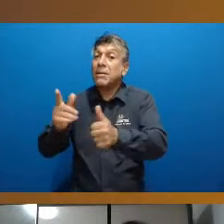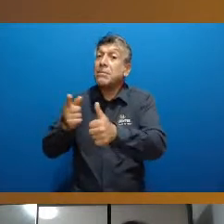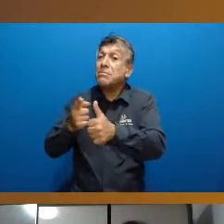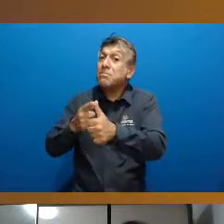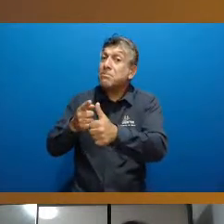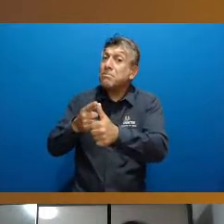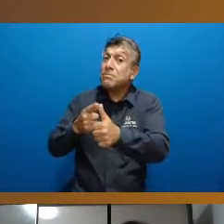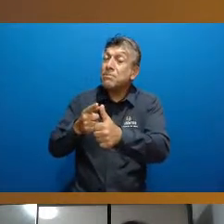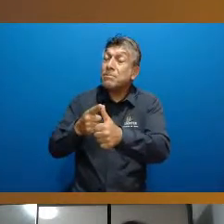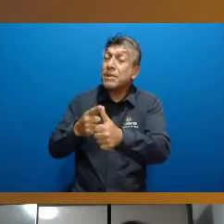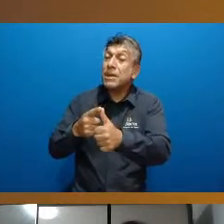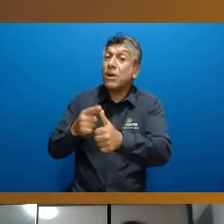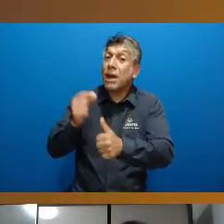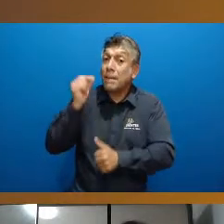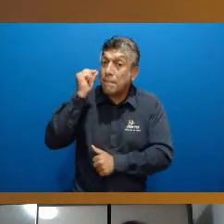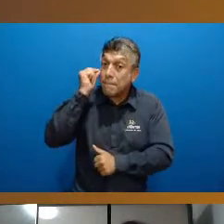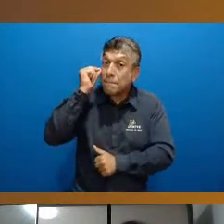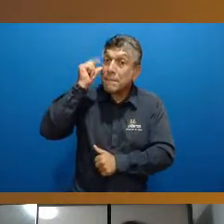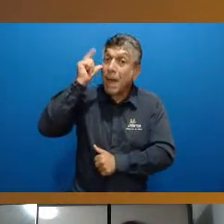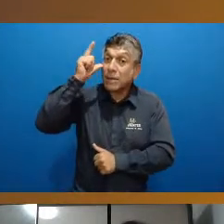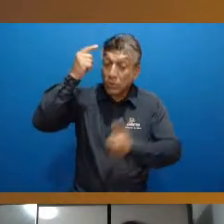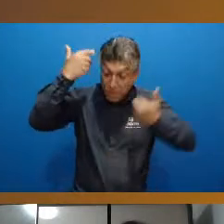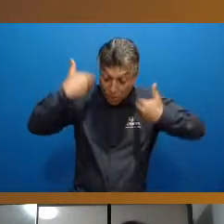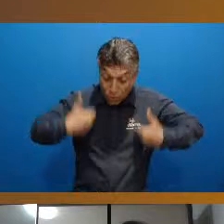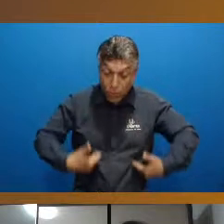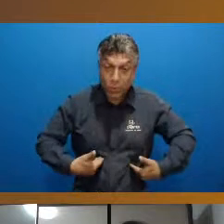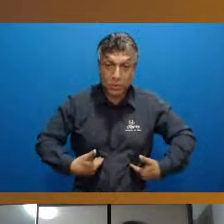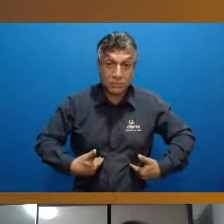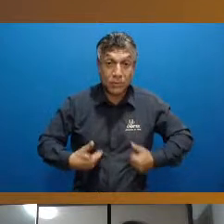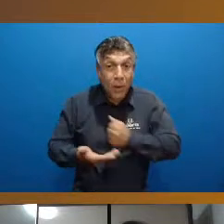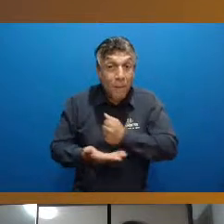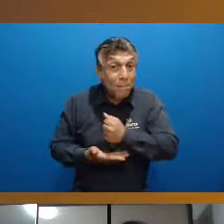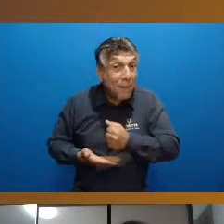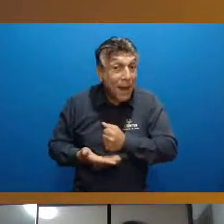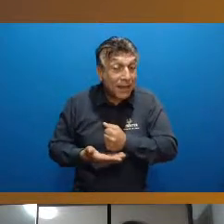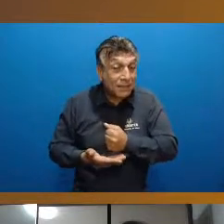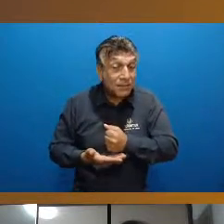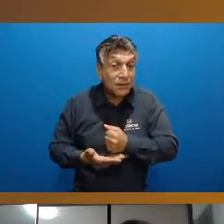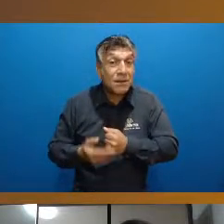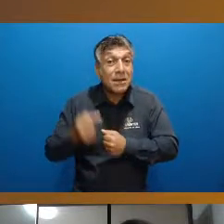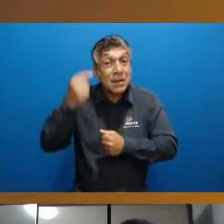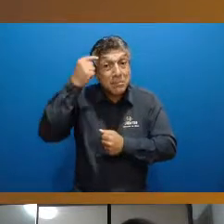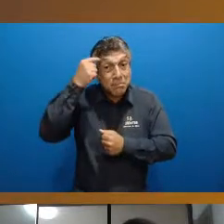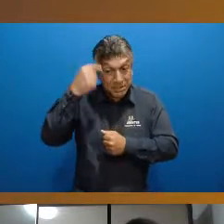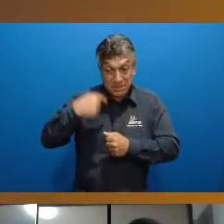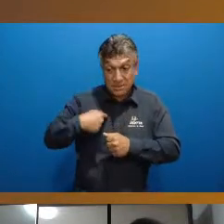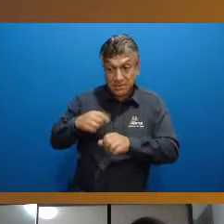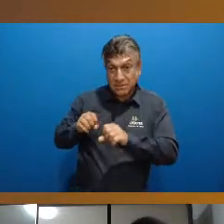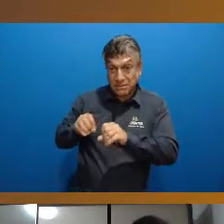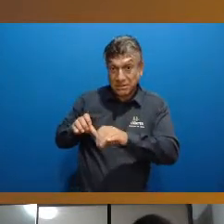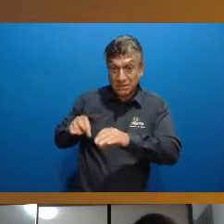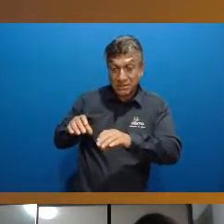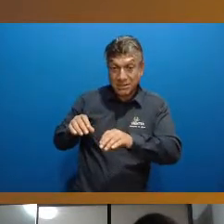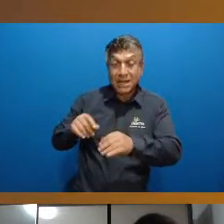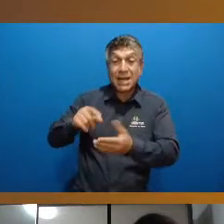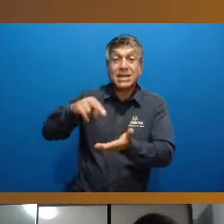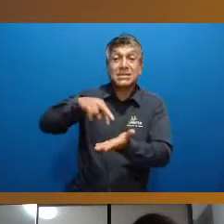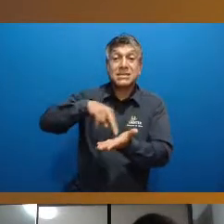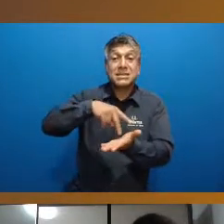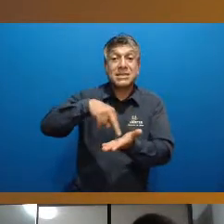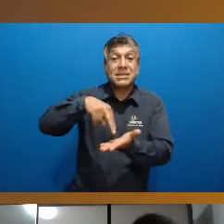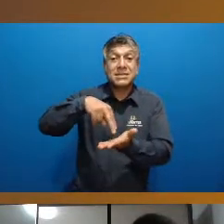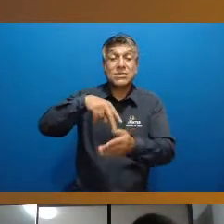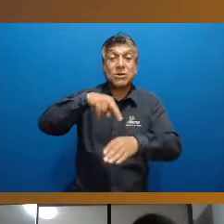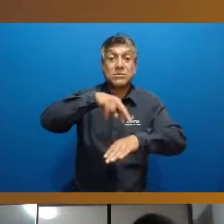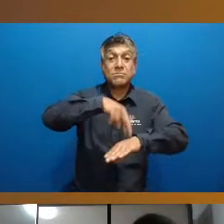habilidades motoras fundamentais das crianças então como que eu vou ensinar o salto da dança o salto da